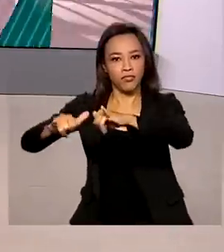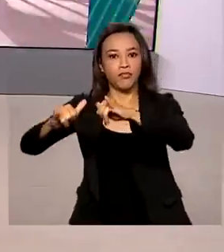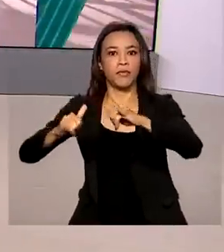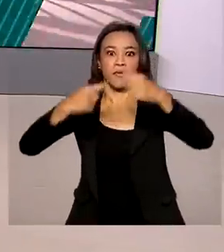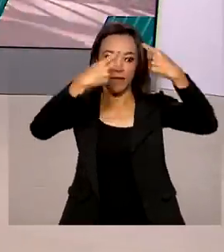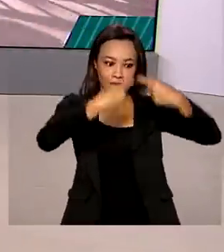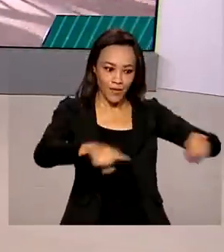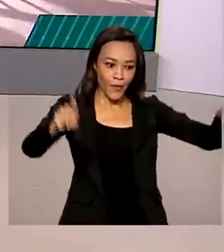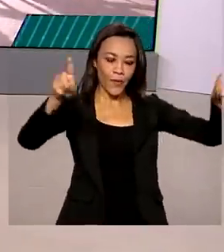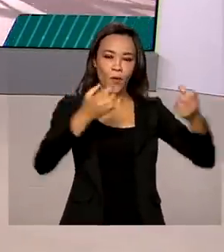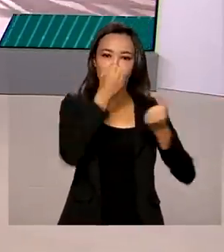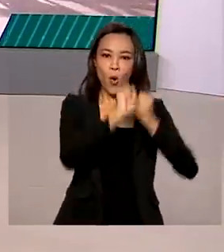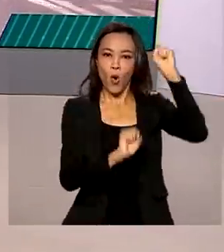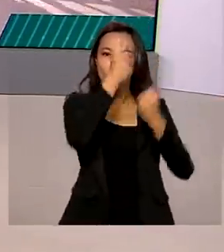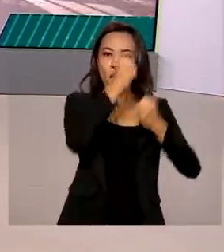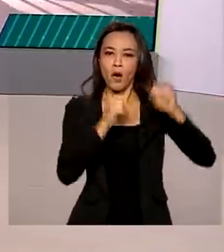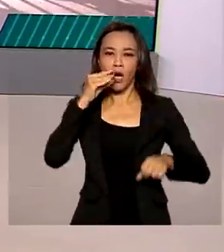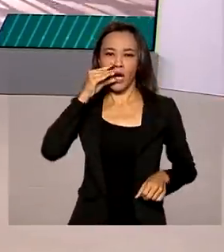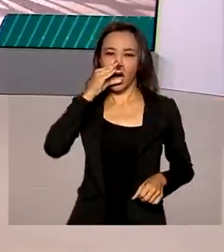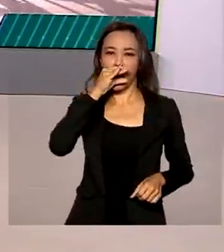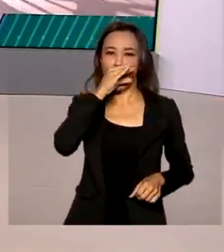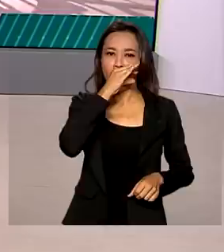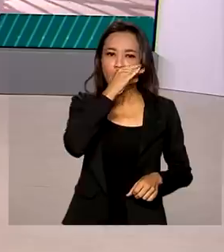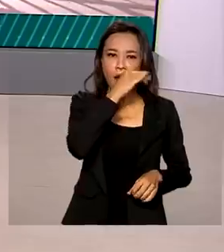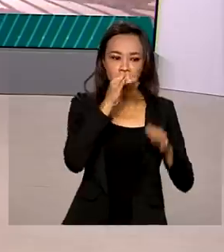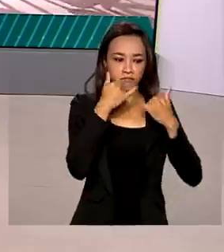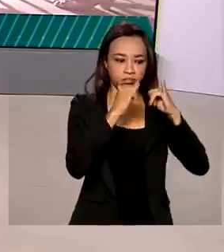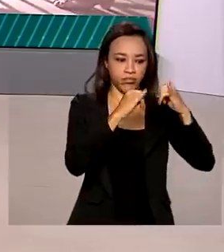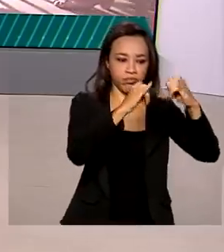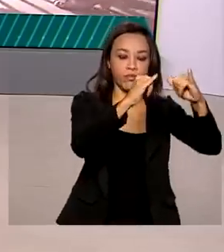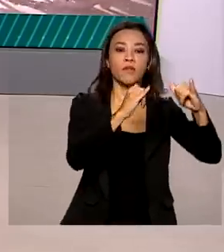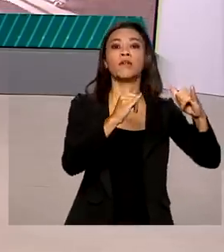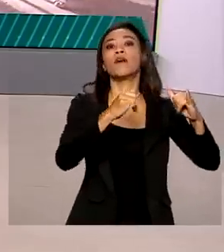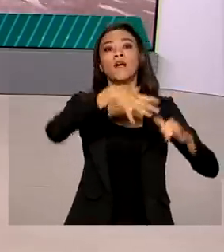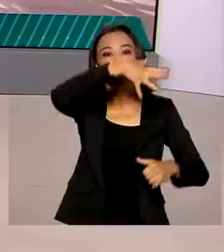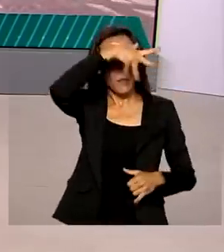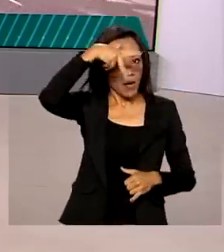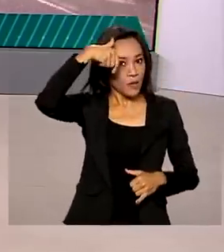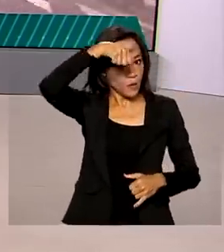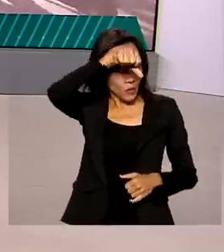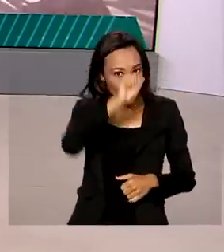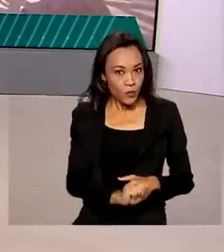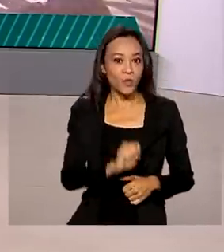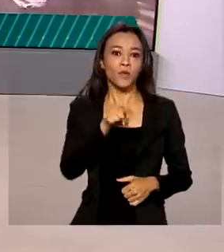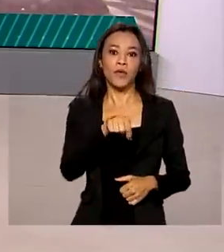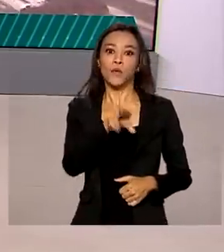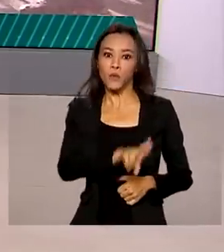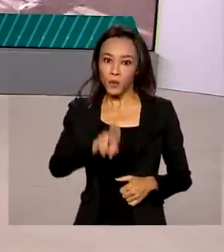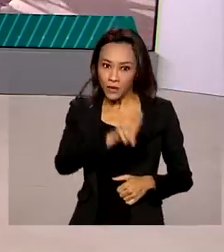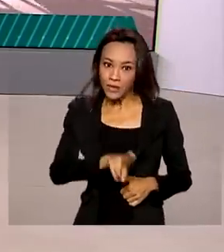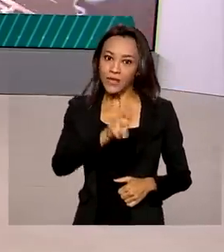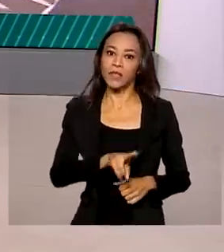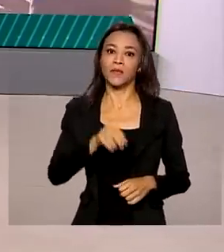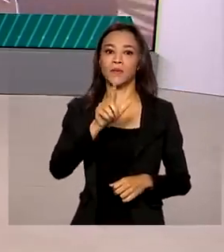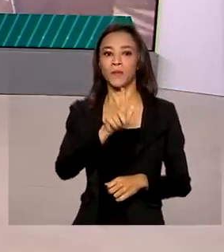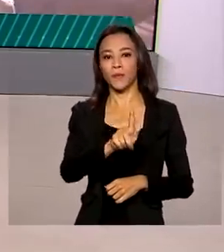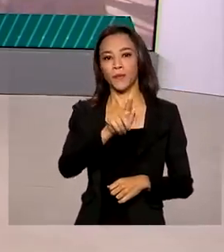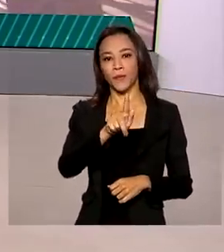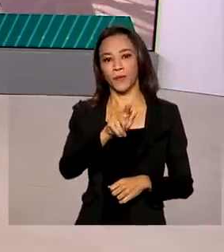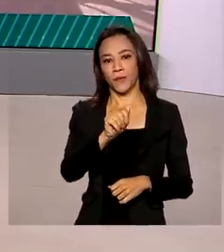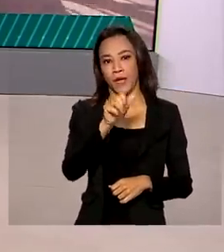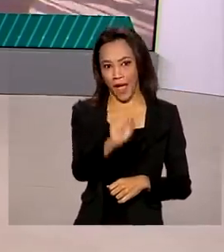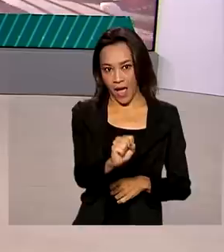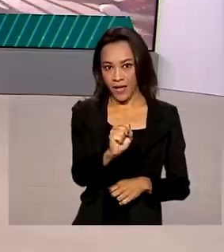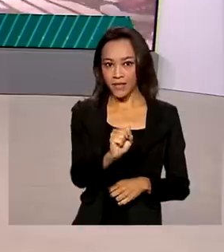termoelétricas de Mato Grosso do Sul e a primeira a utilizar o gás natural do gasoduto Bolívia-Brasil. A nova